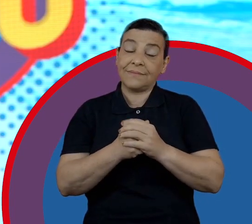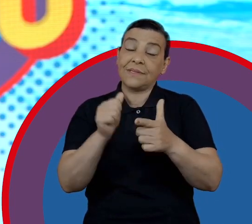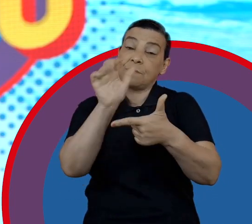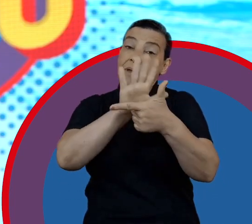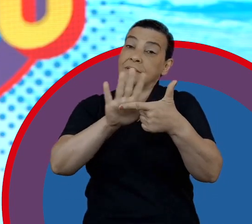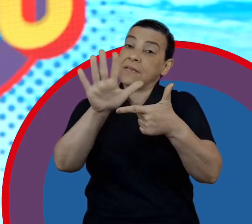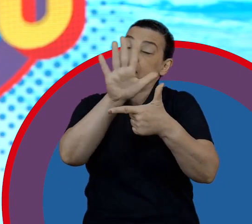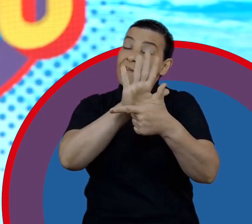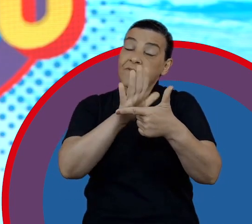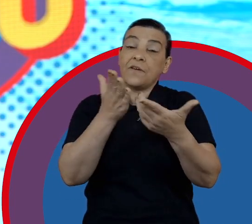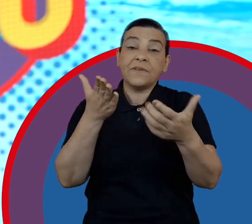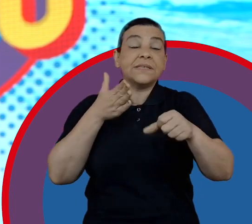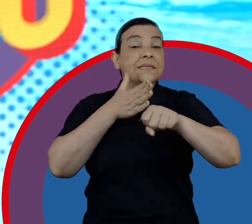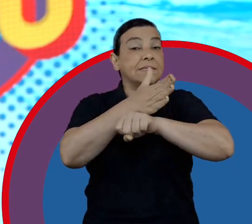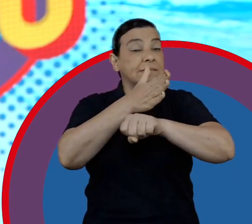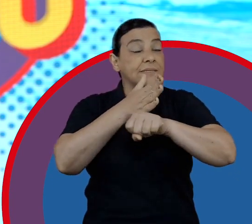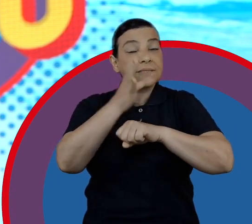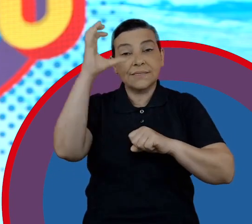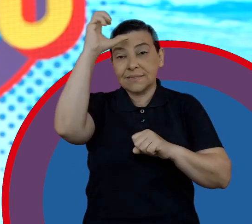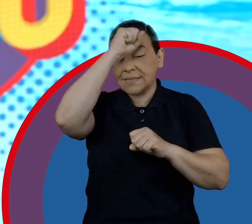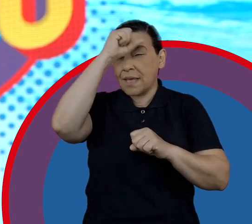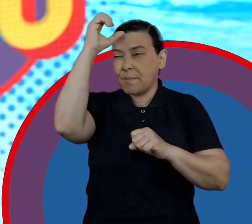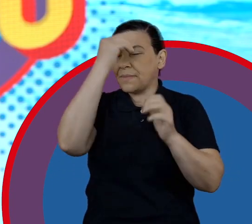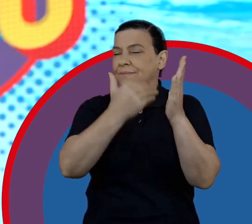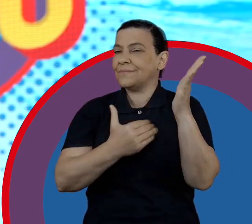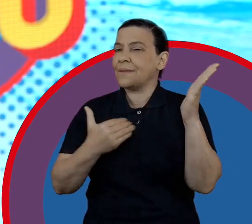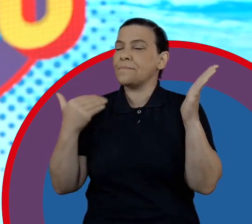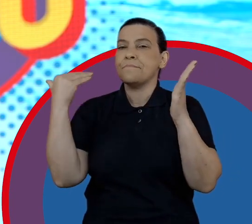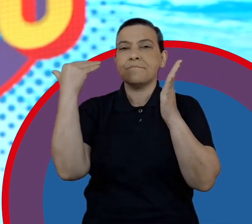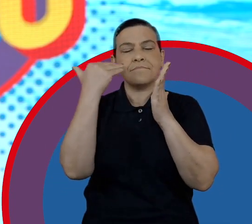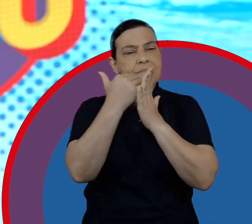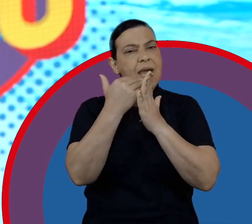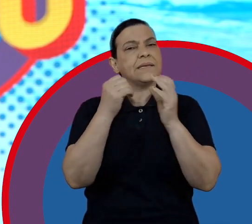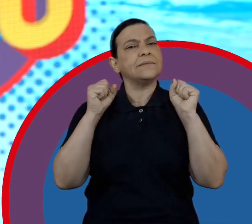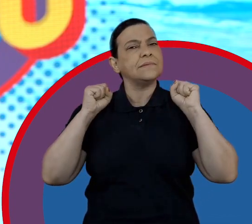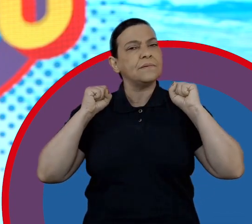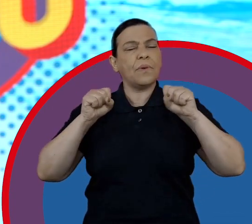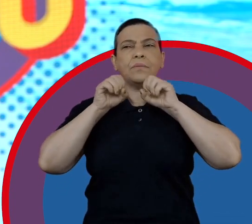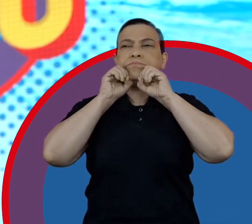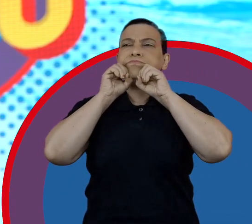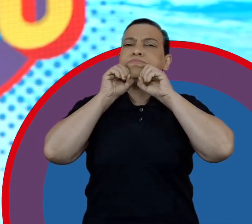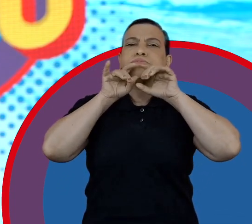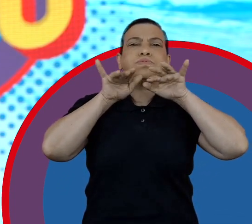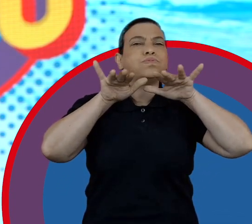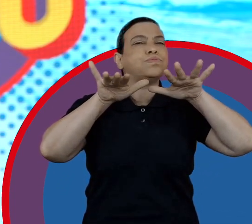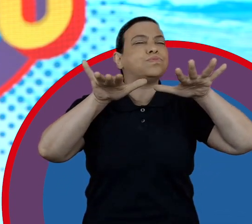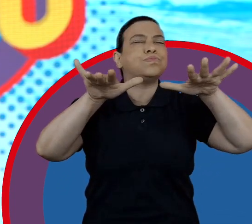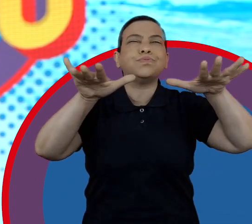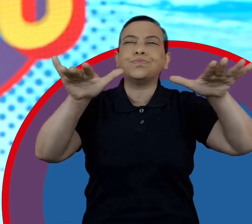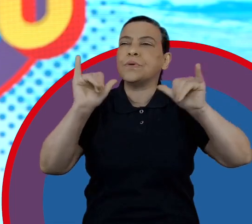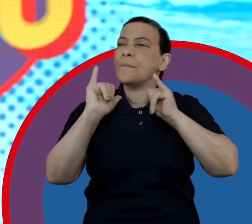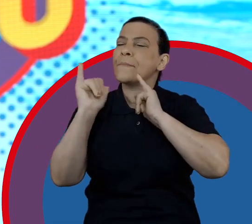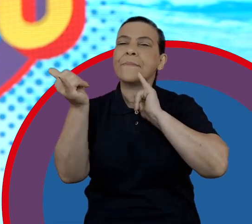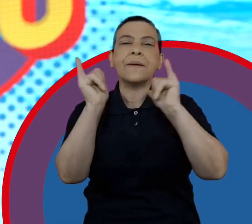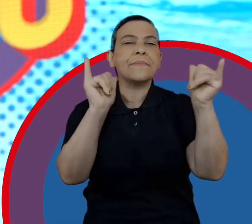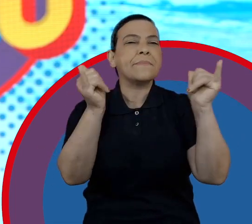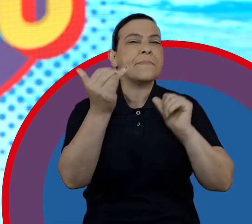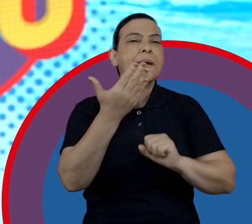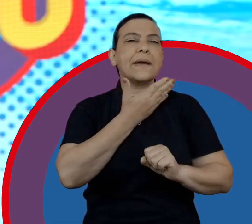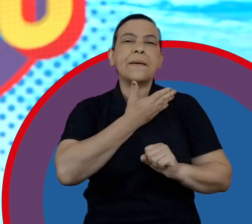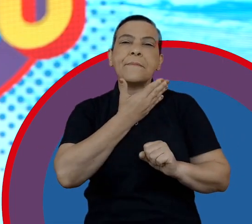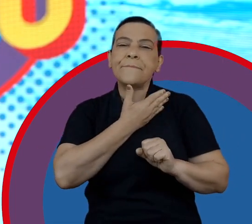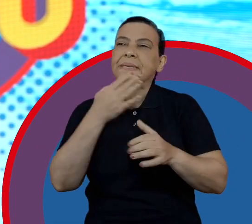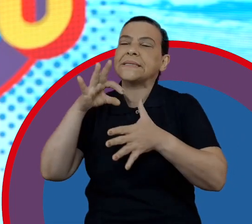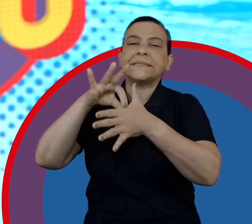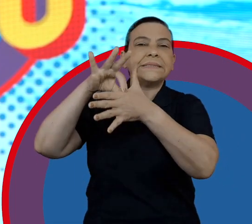plataforma exclusiva para que vocês possam aprender isso e muito mais para poder disseminar para as pessoas, falar com os